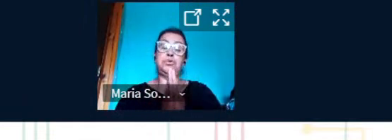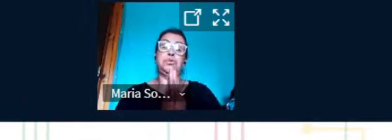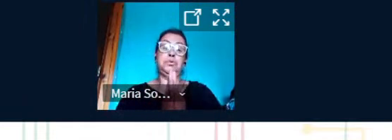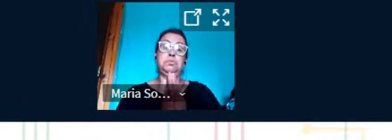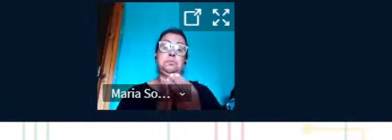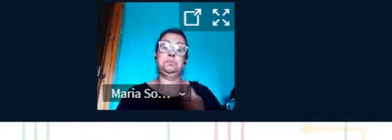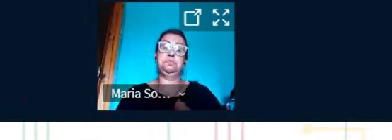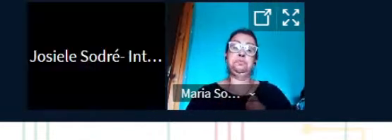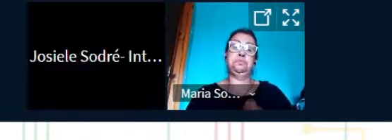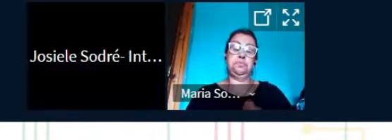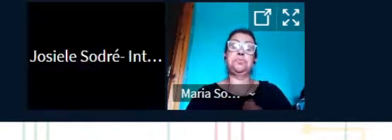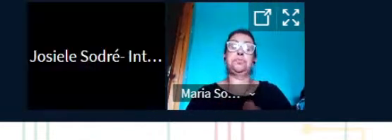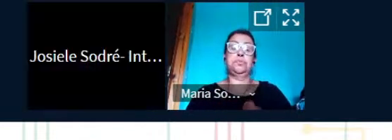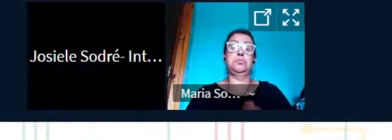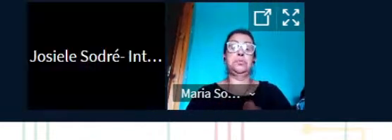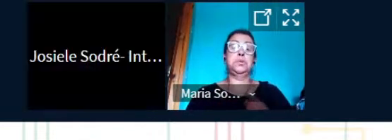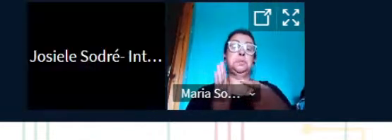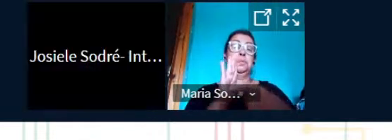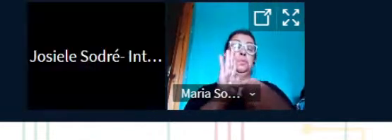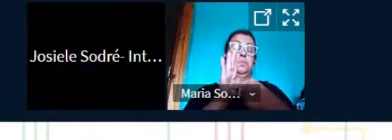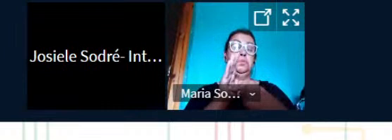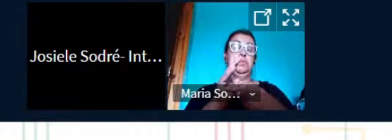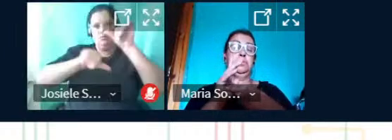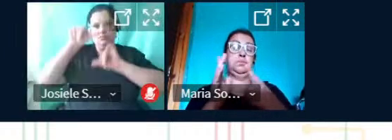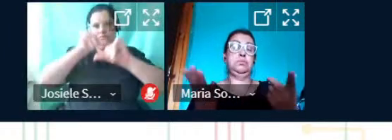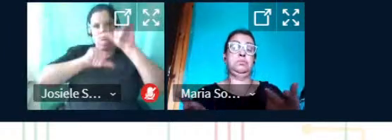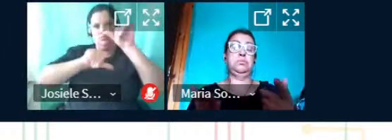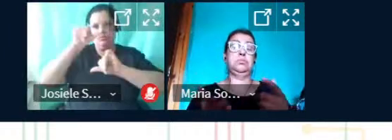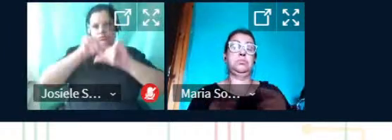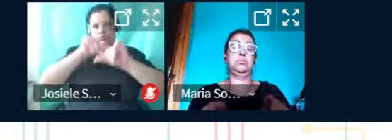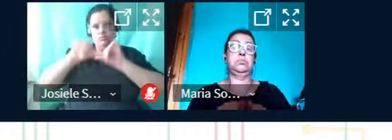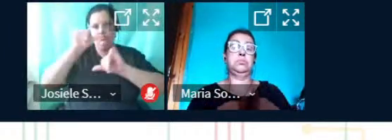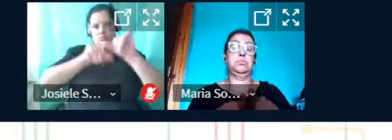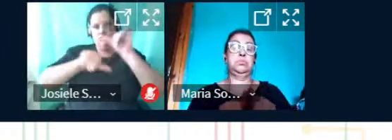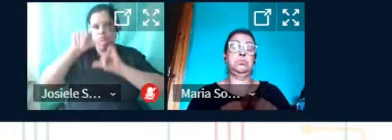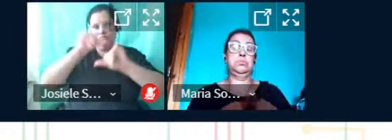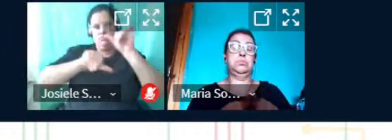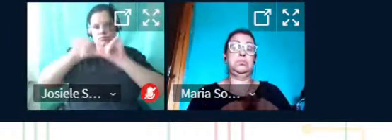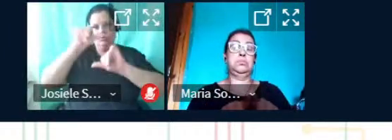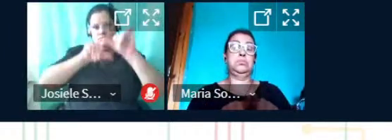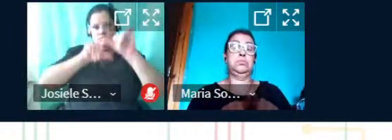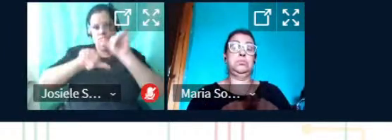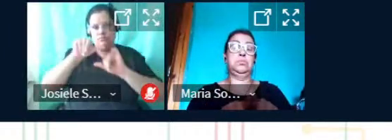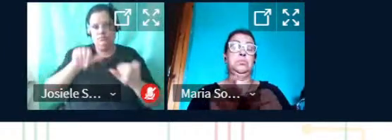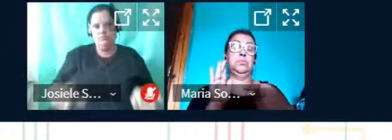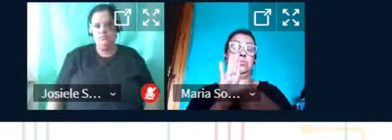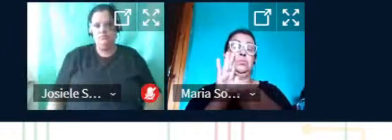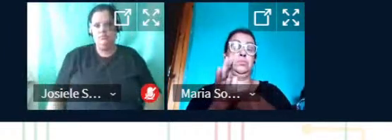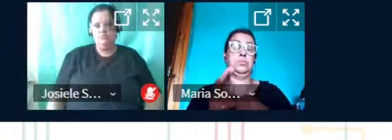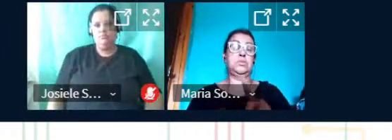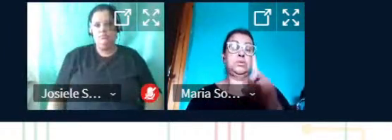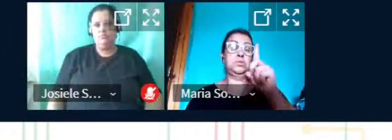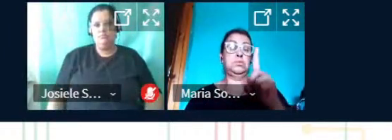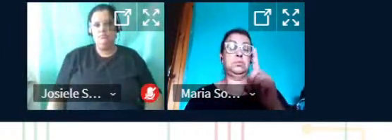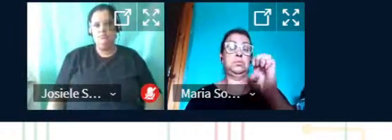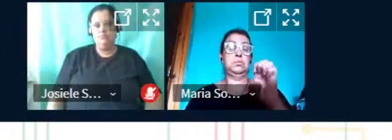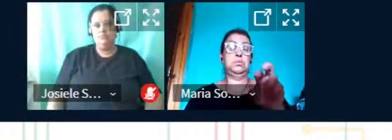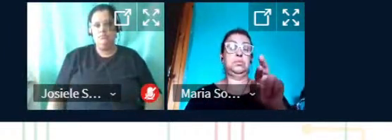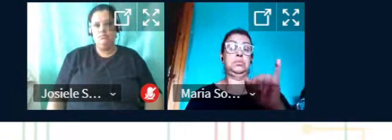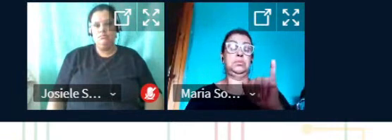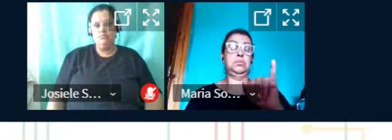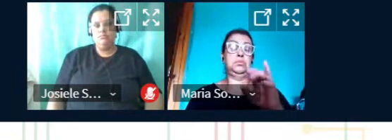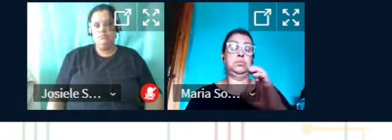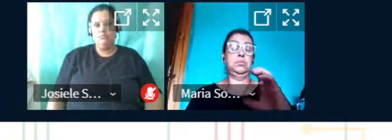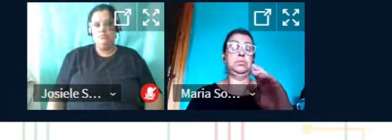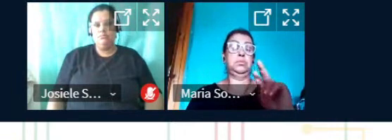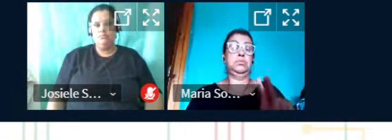a sua câmera e seu áudio. O apresentador, Dereck, bem como o seu orientador, professor Jefferson.